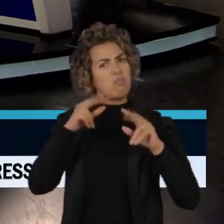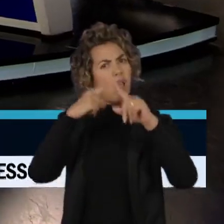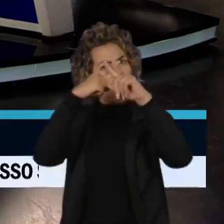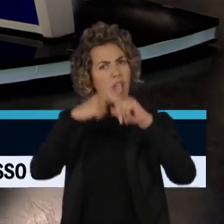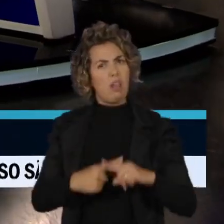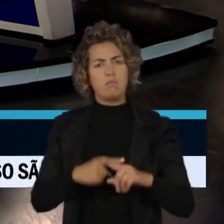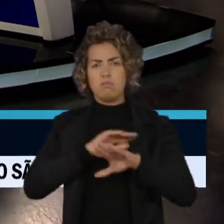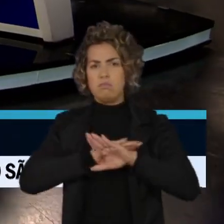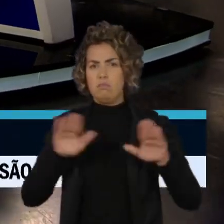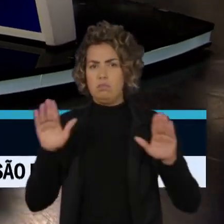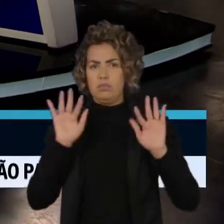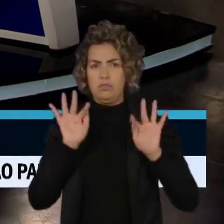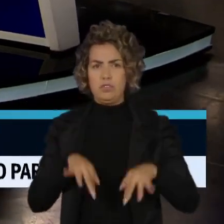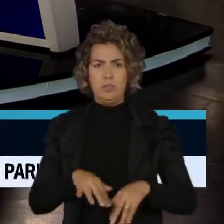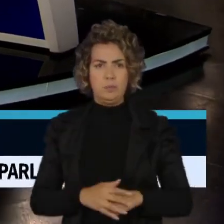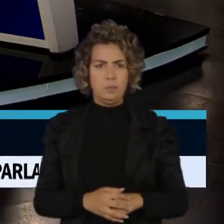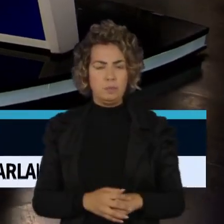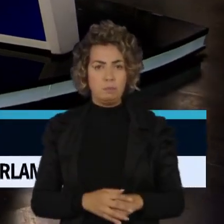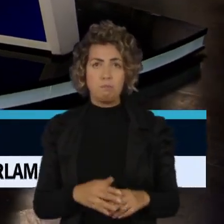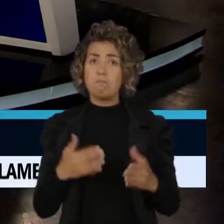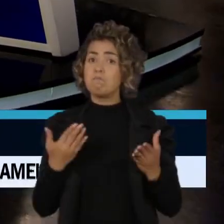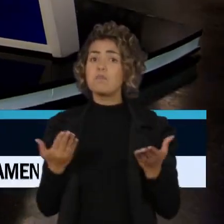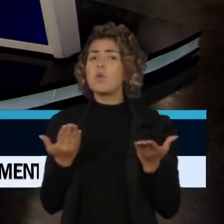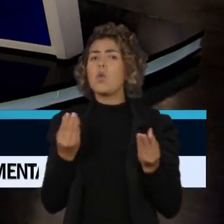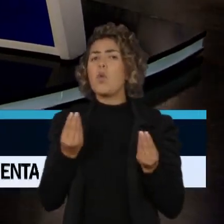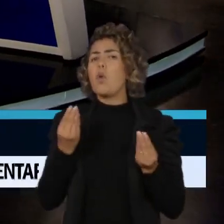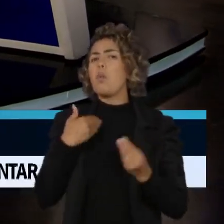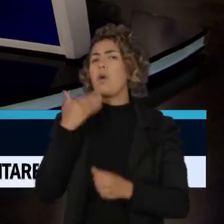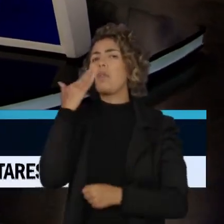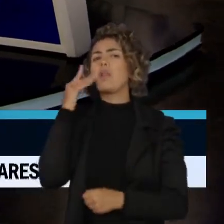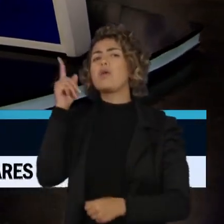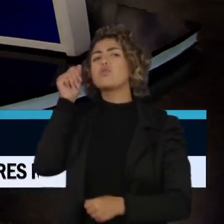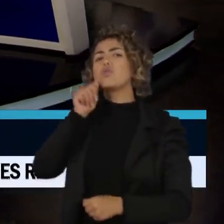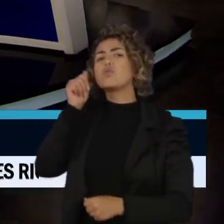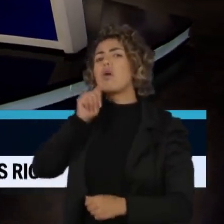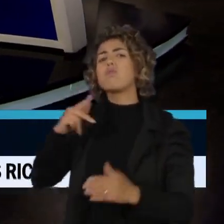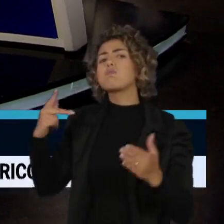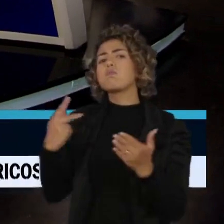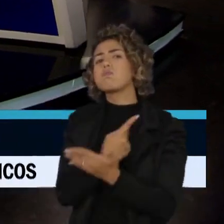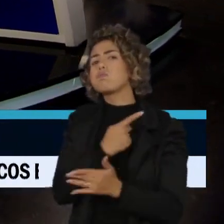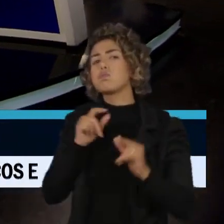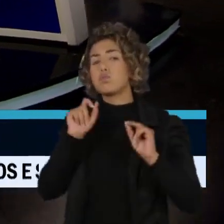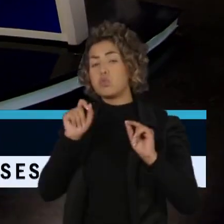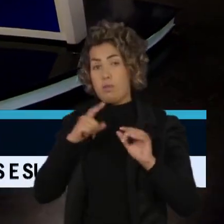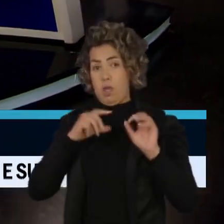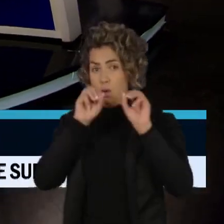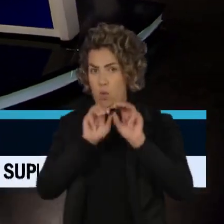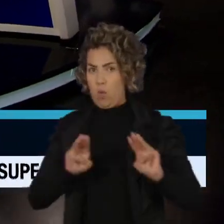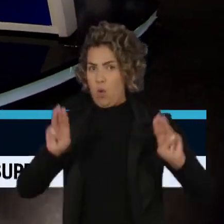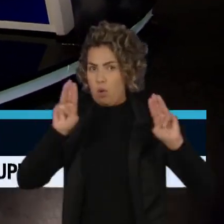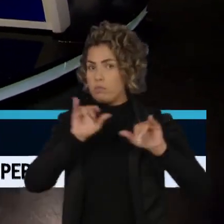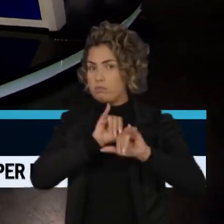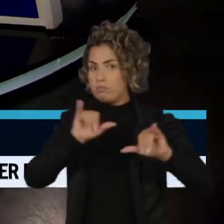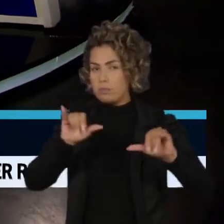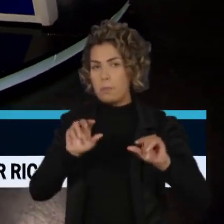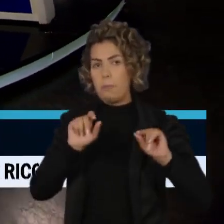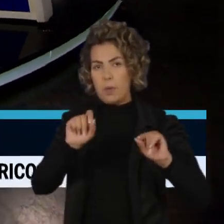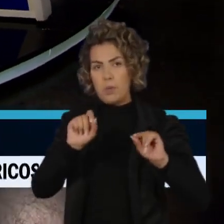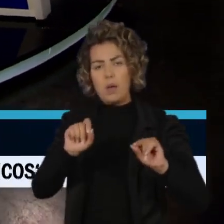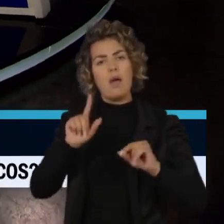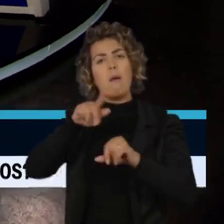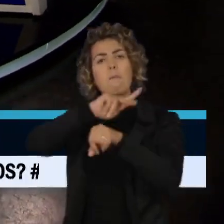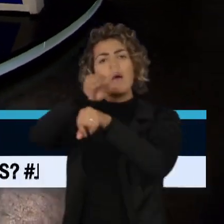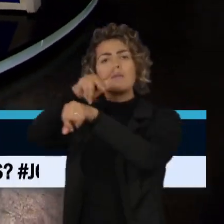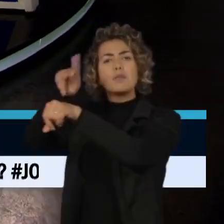Só para a gente ter uma ideia sobre essa situação do Sudão, vou trazer aqui uns dados da ONU. Um terço dos 45 milhões de